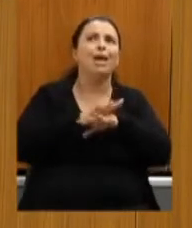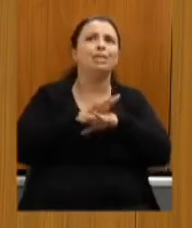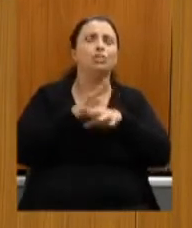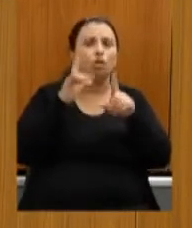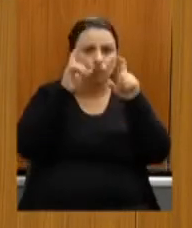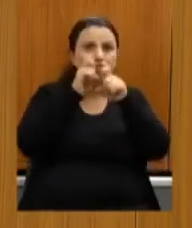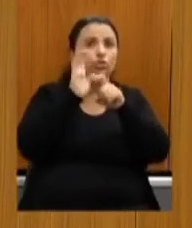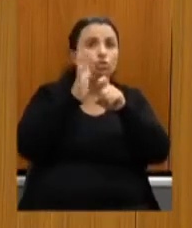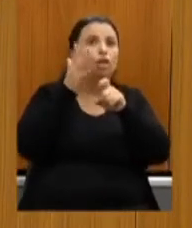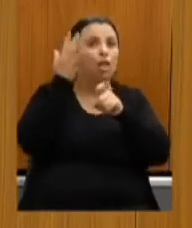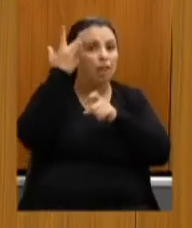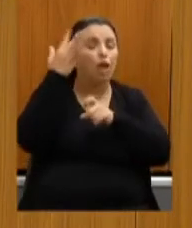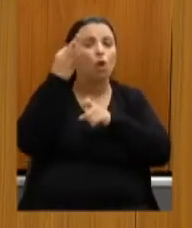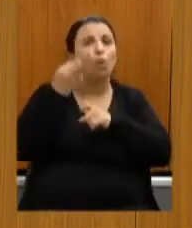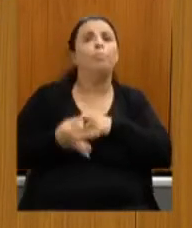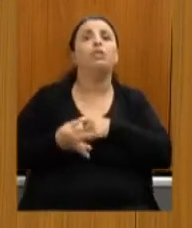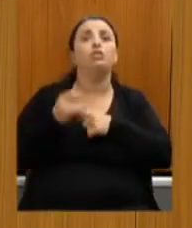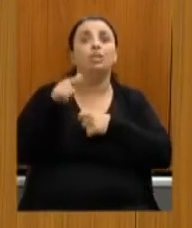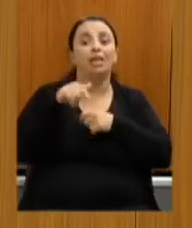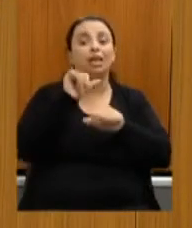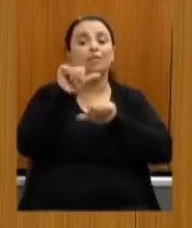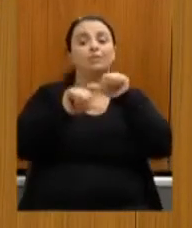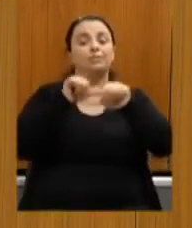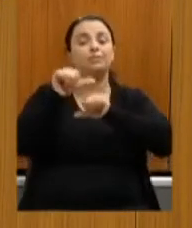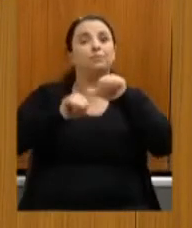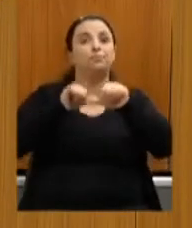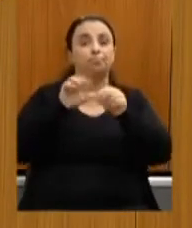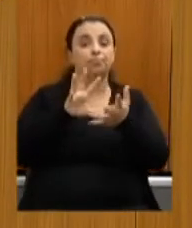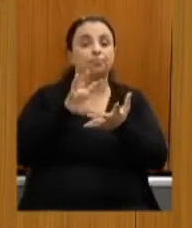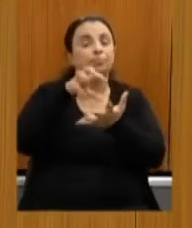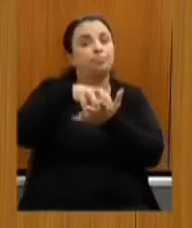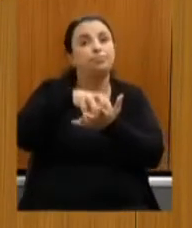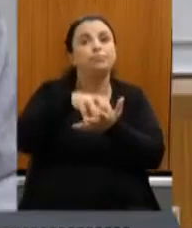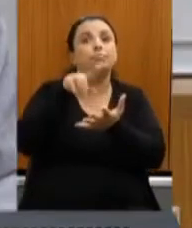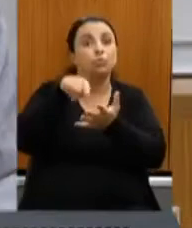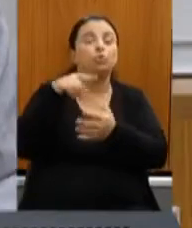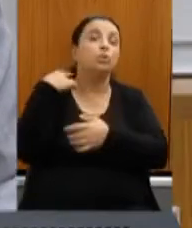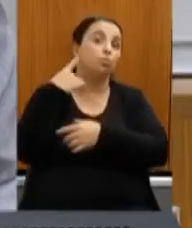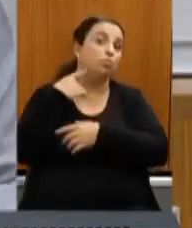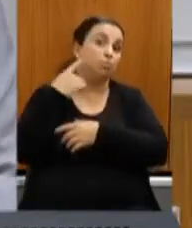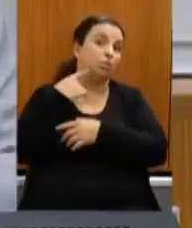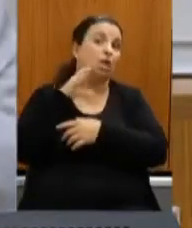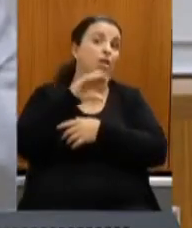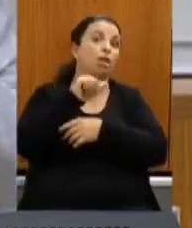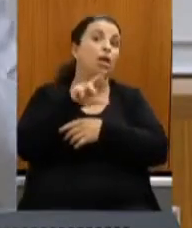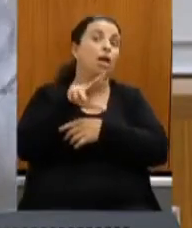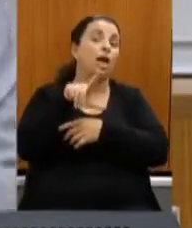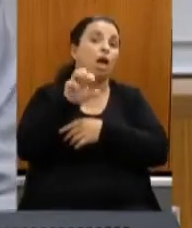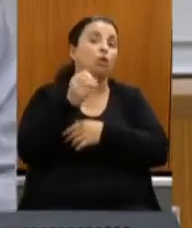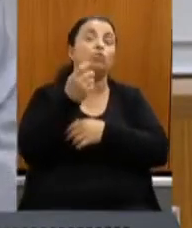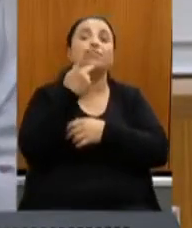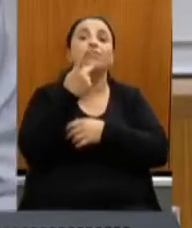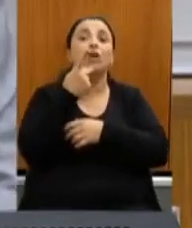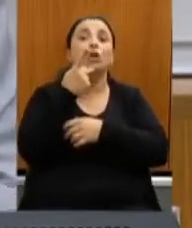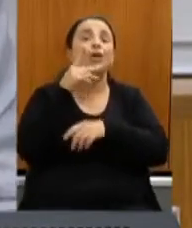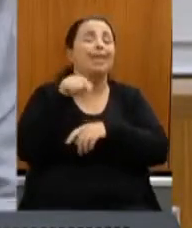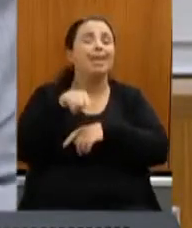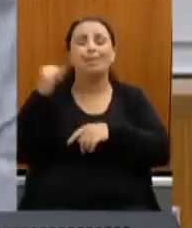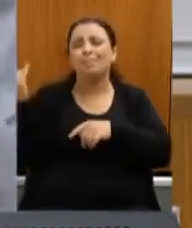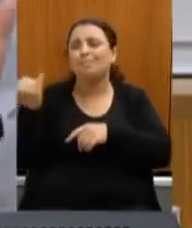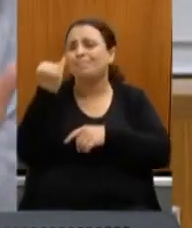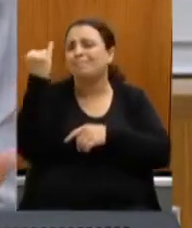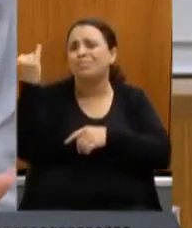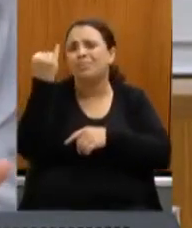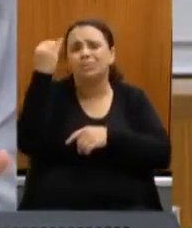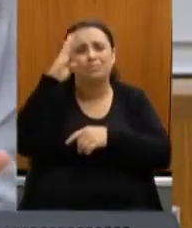essa reforma está centralizada numa questão que o deputado Carlos Pimenta falou que é primordial repito